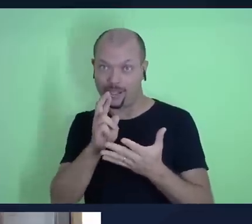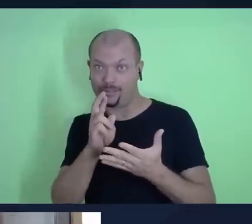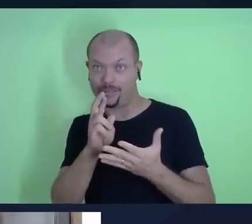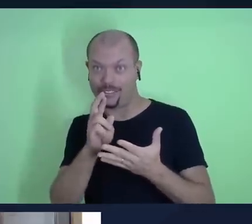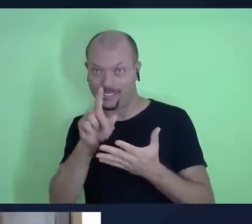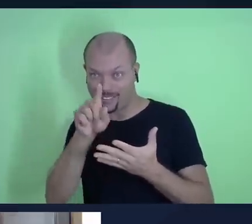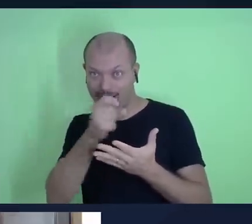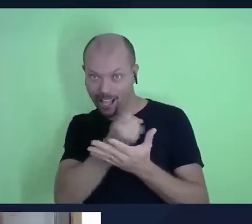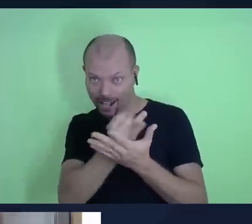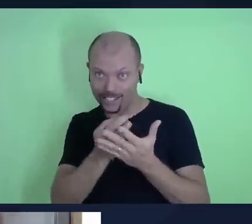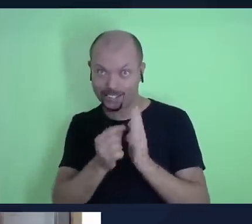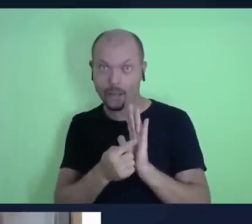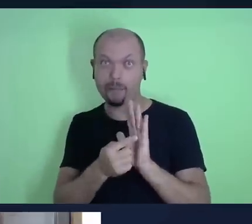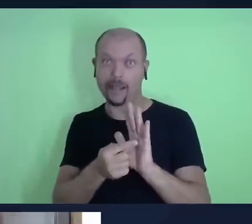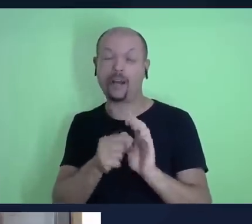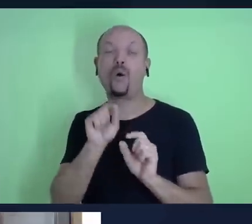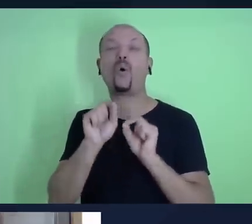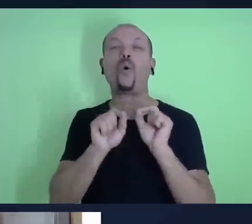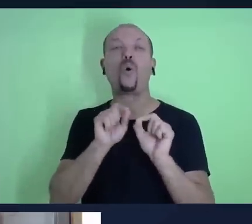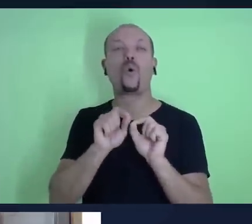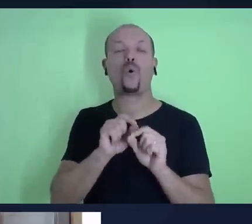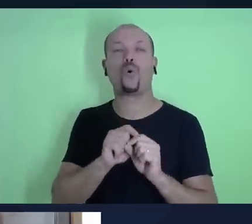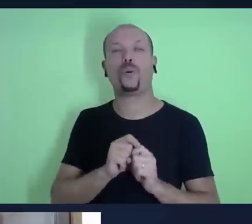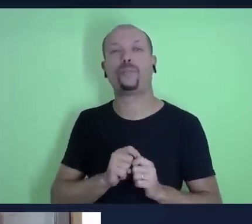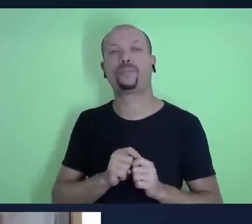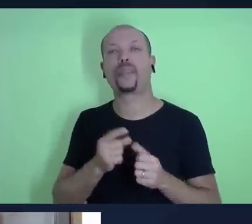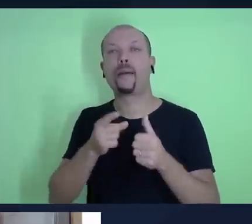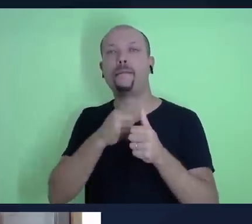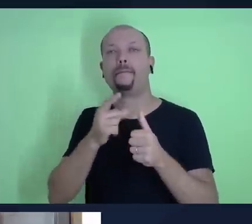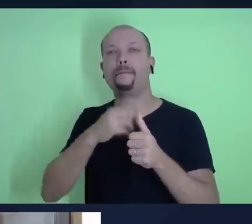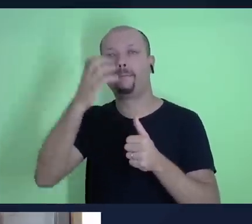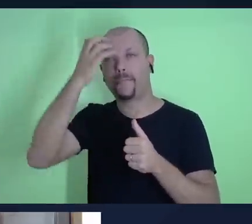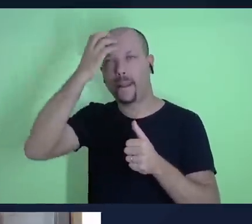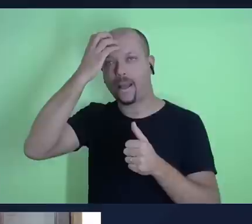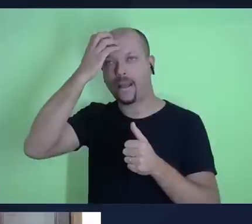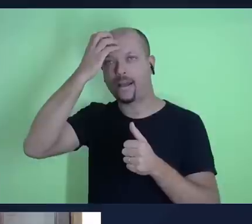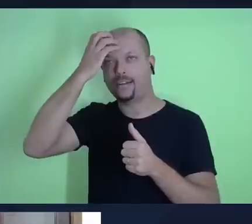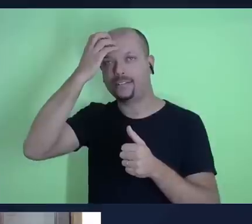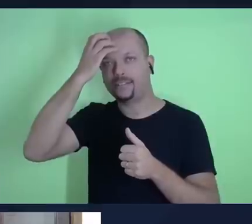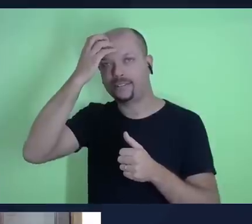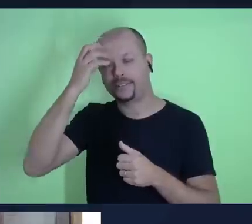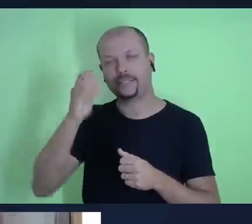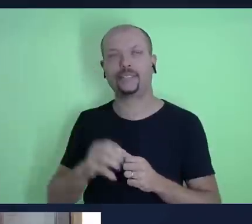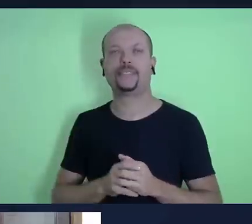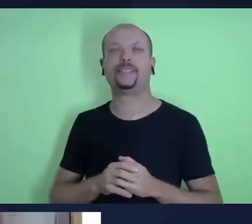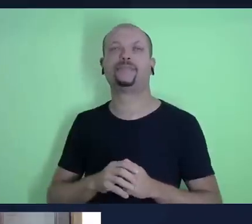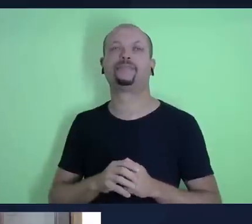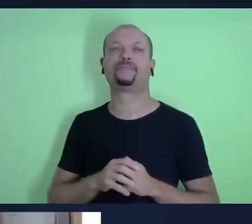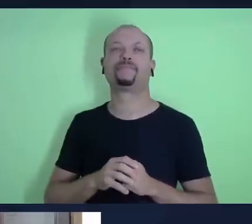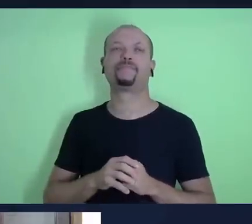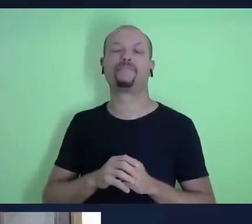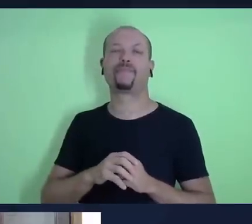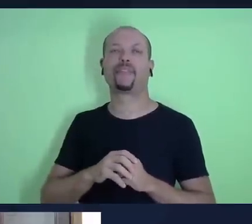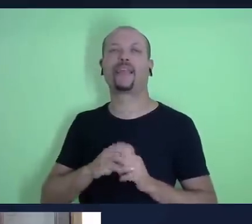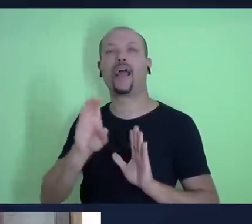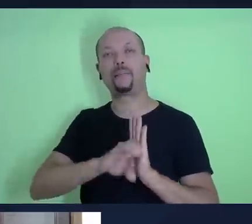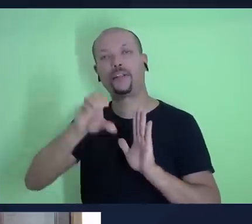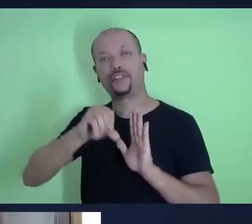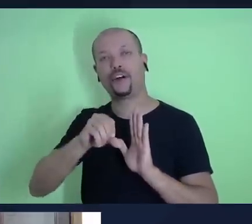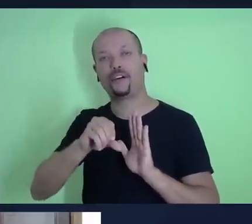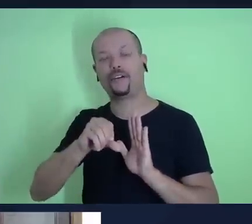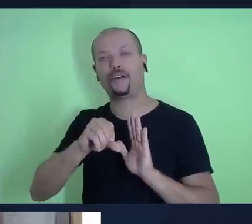nos leva lá ao texto de 1º reis 17, 9 a 16. Esse texto é uma história muito